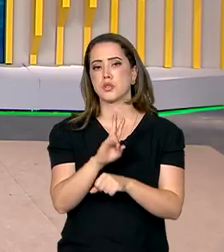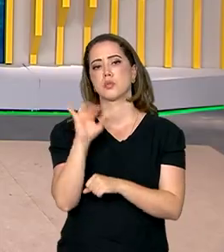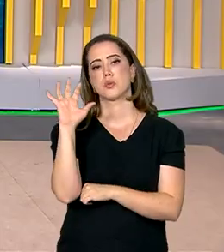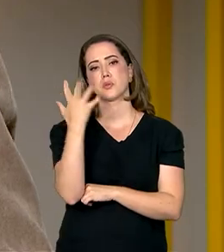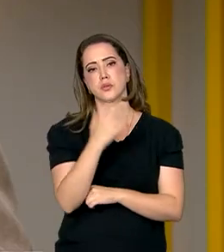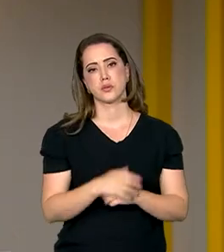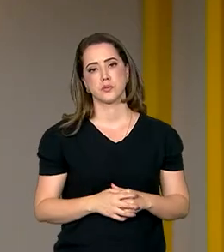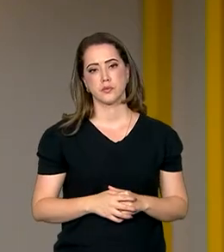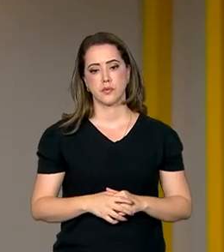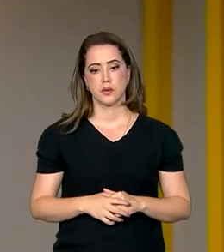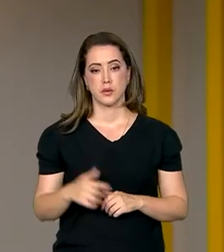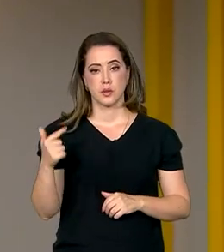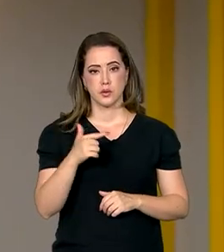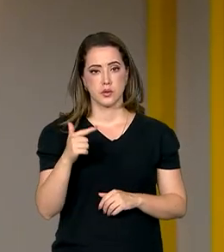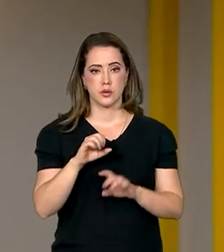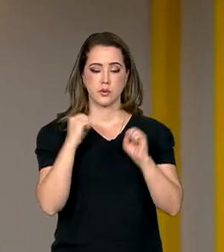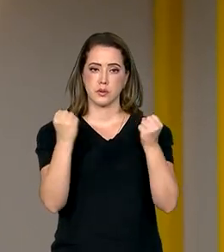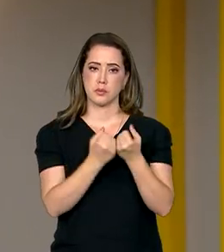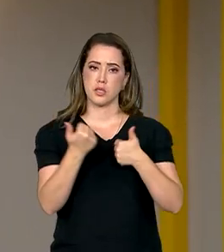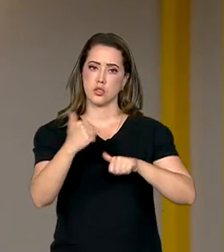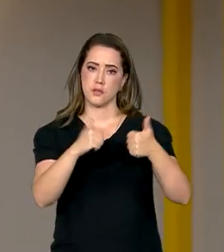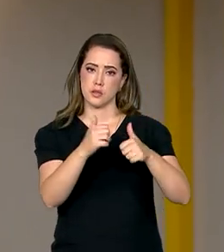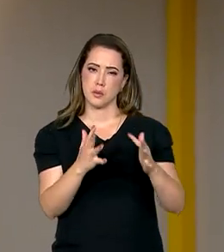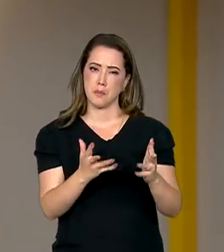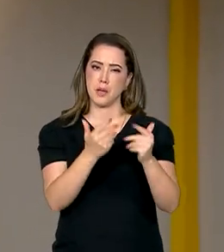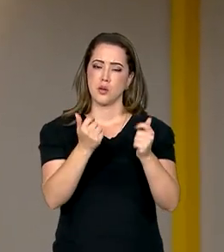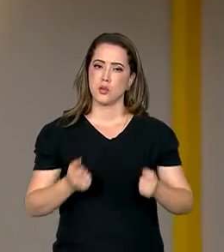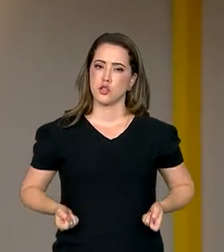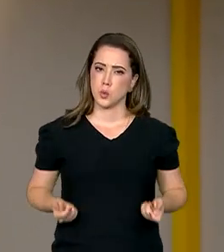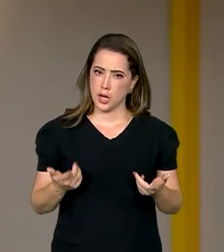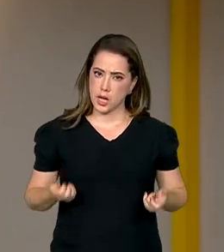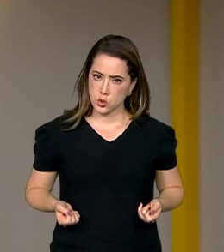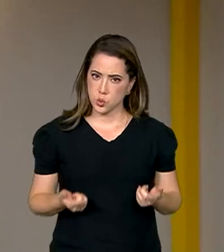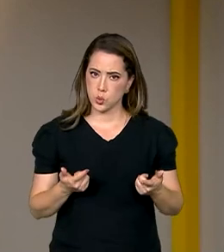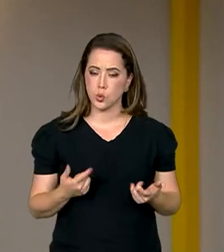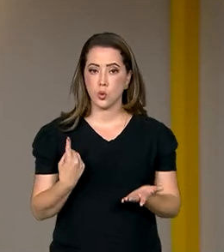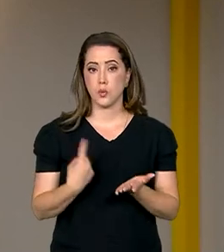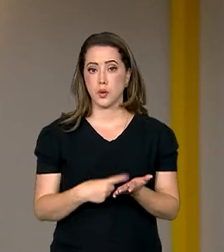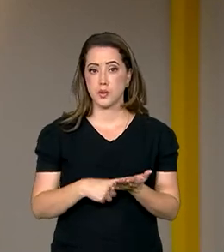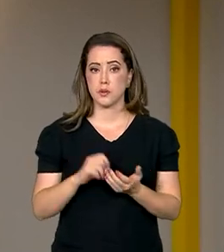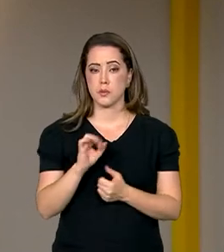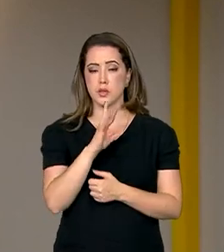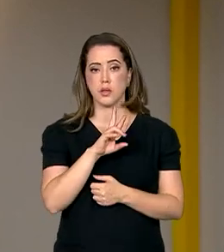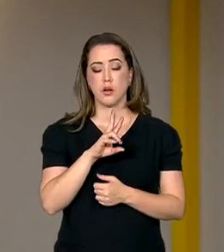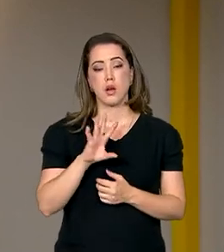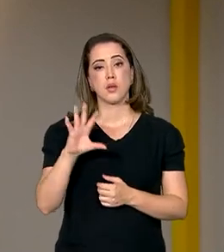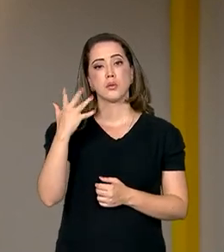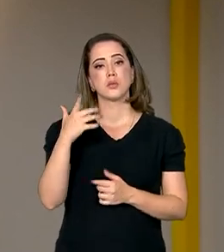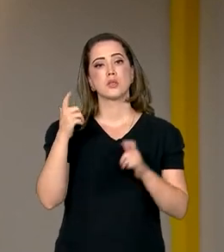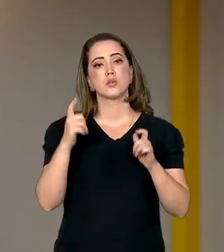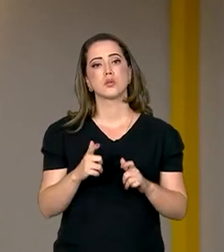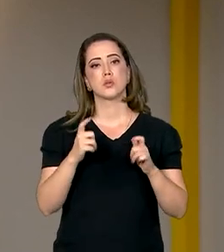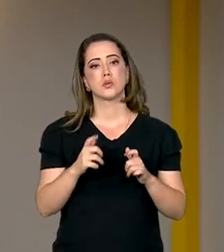ambiente. O segundo seminário de avaliação e melhoria do gasto público, Agenda Ambiental, foi realizado na sede da